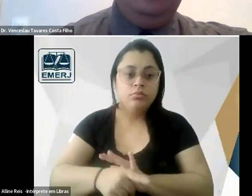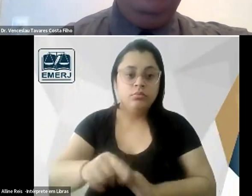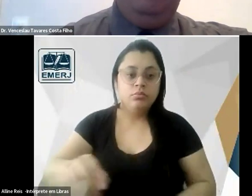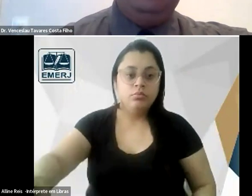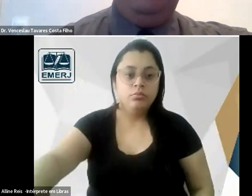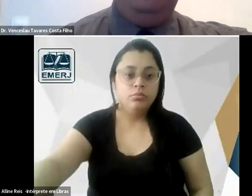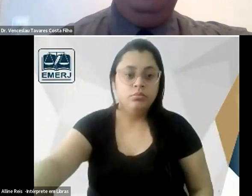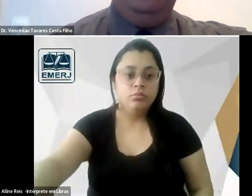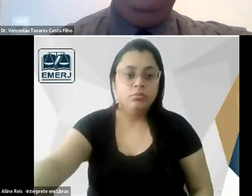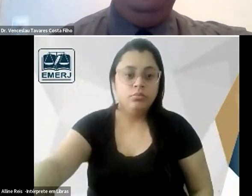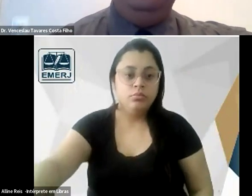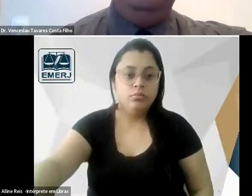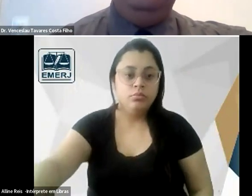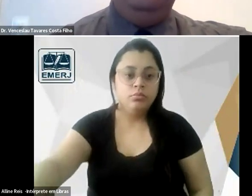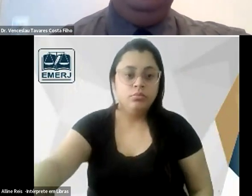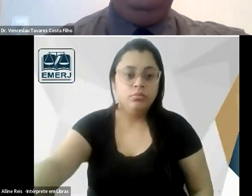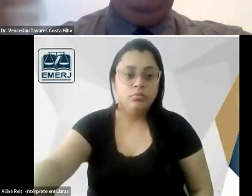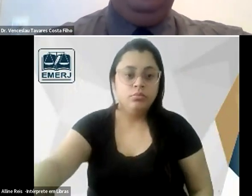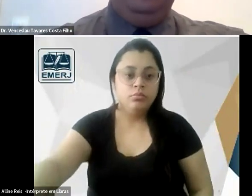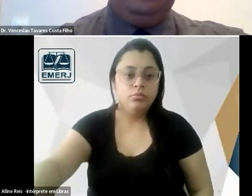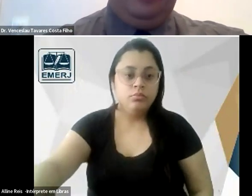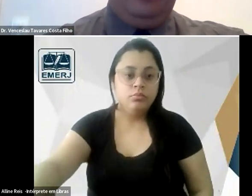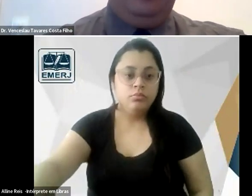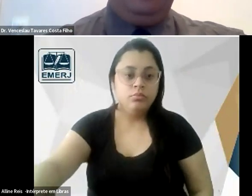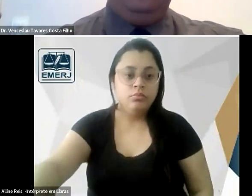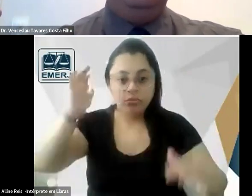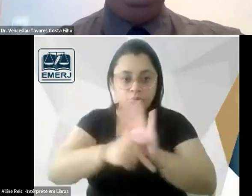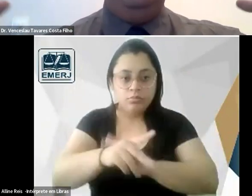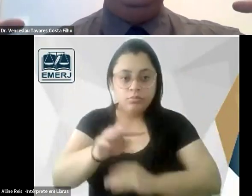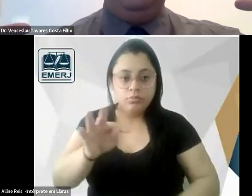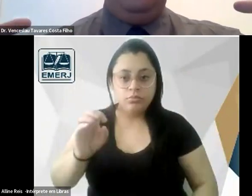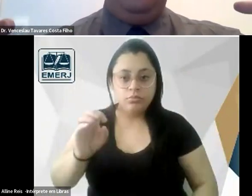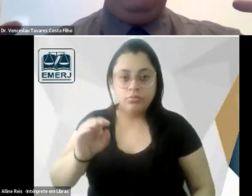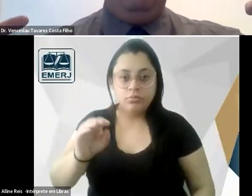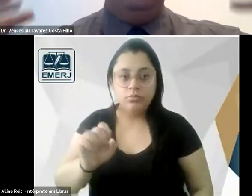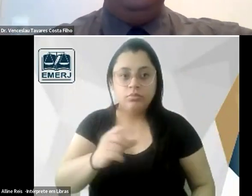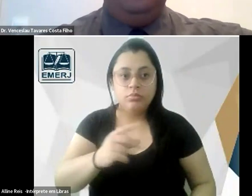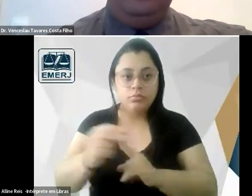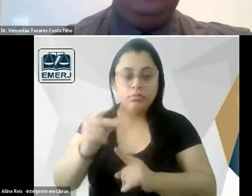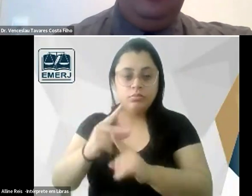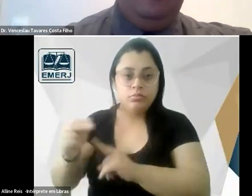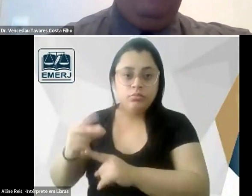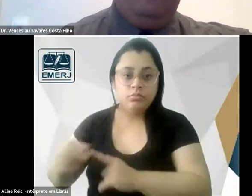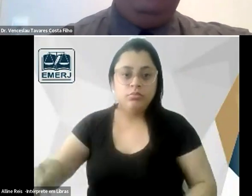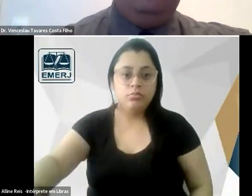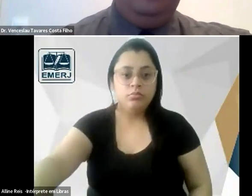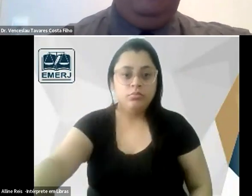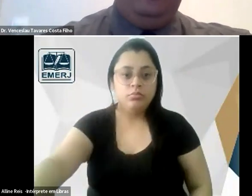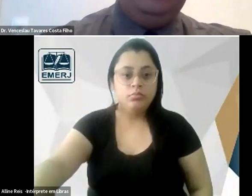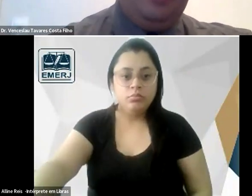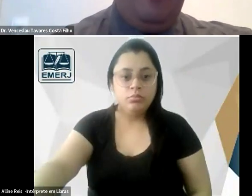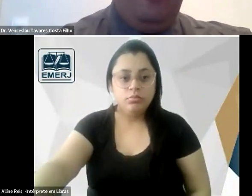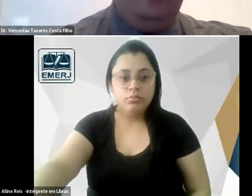no pensamento de de Tobias aquelas vitórias prussianas vão